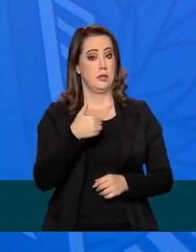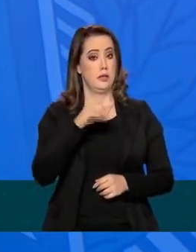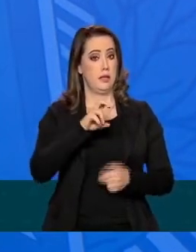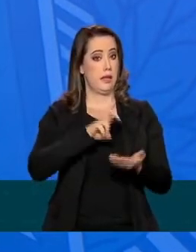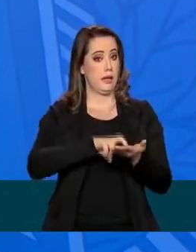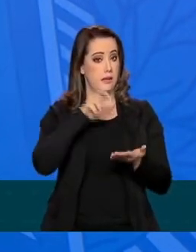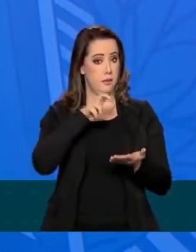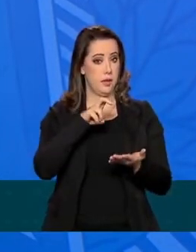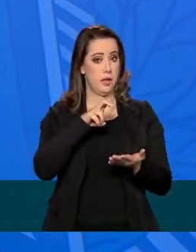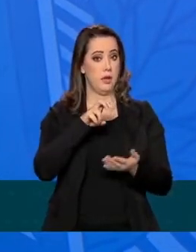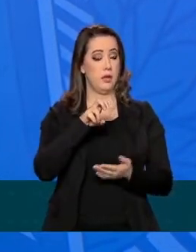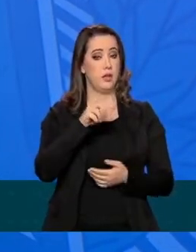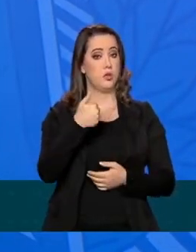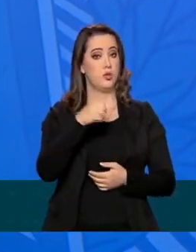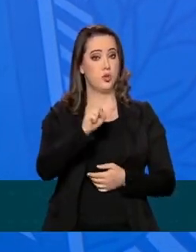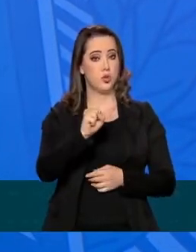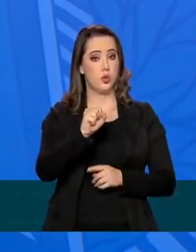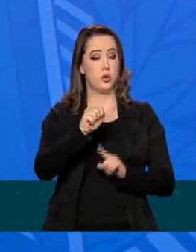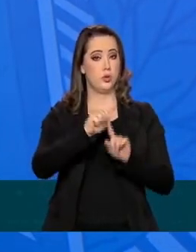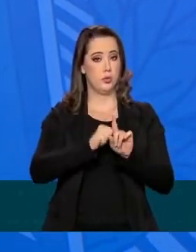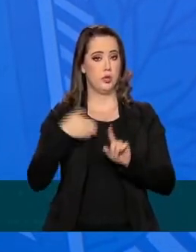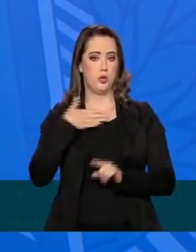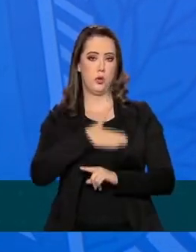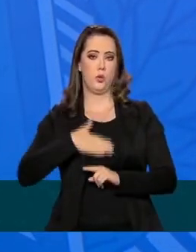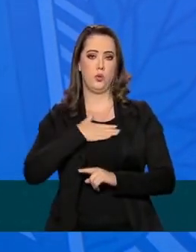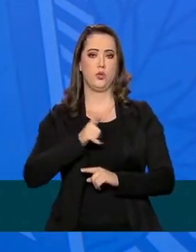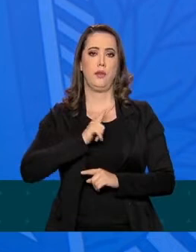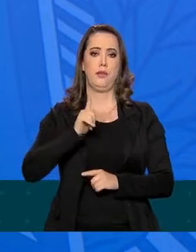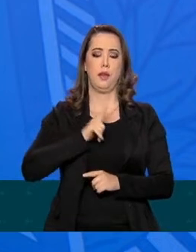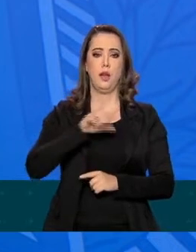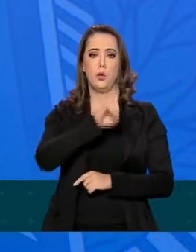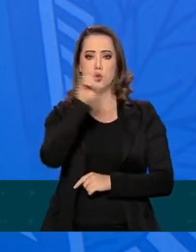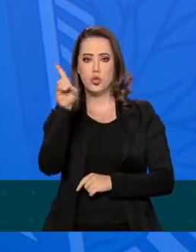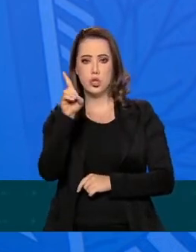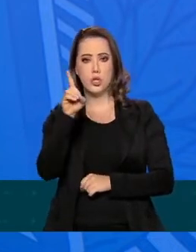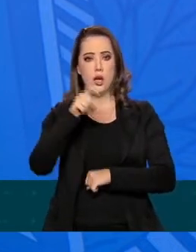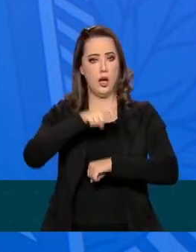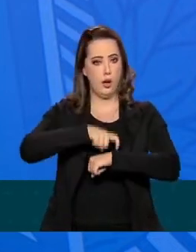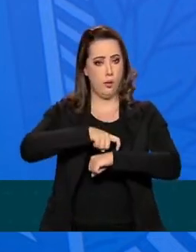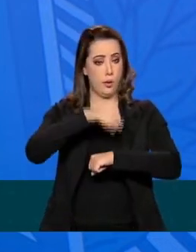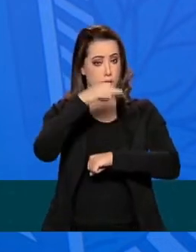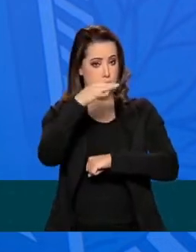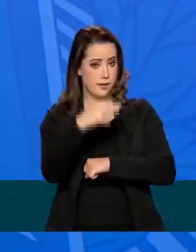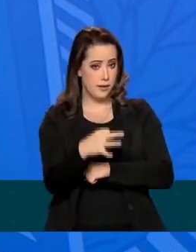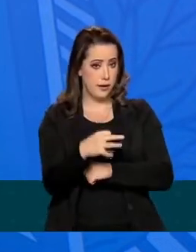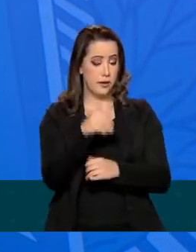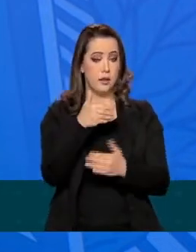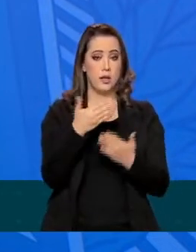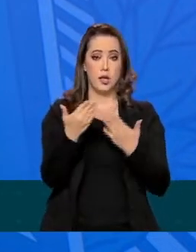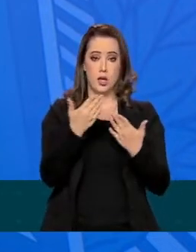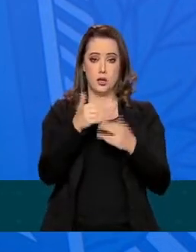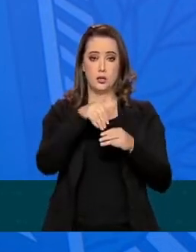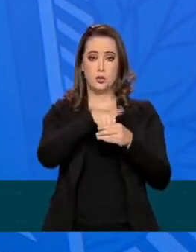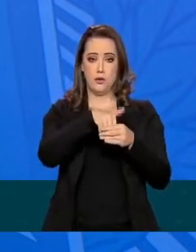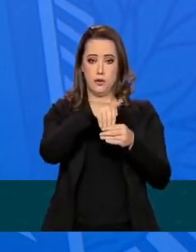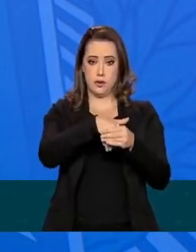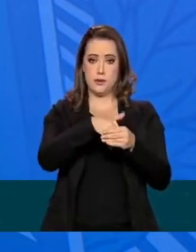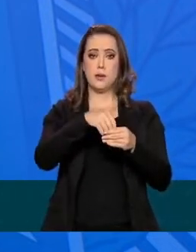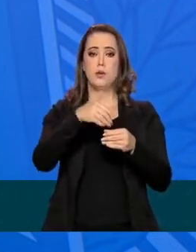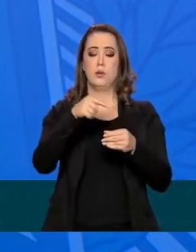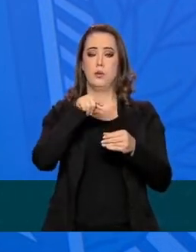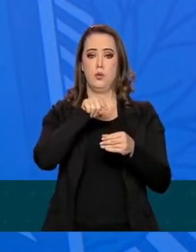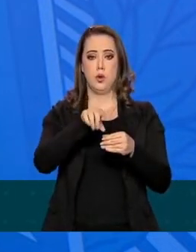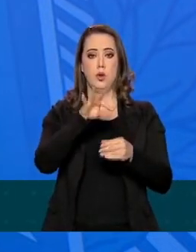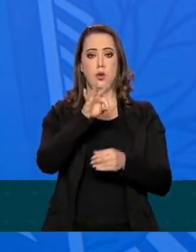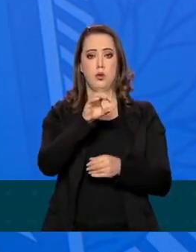já temos agora o dia, data e hora da votação no TCU.